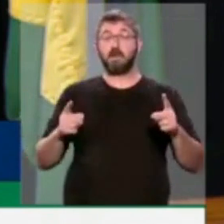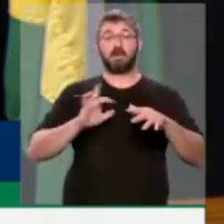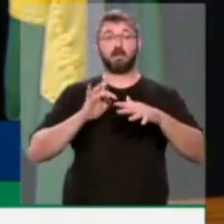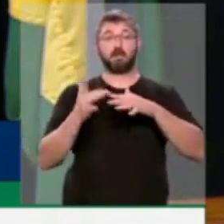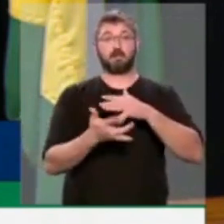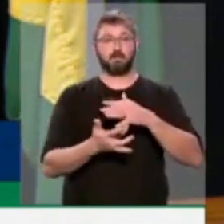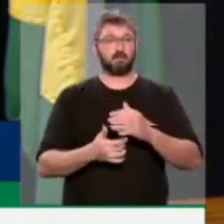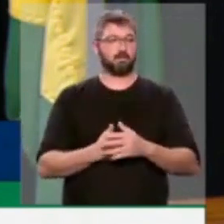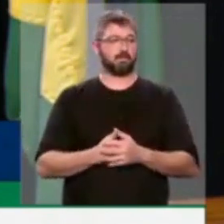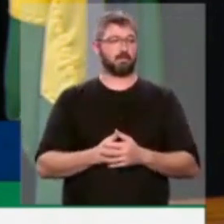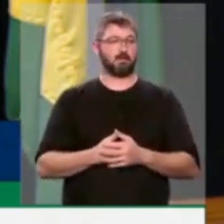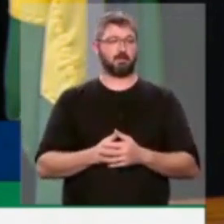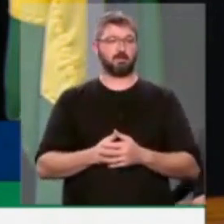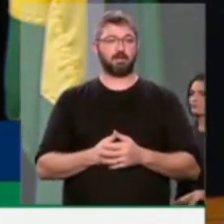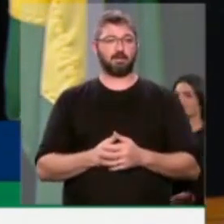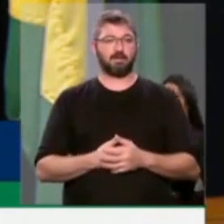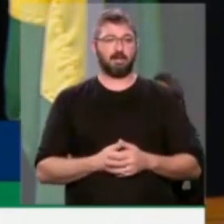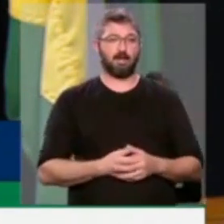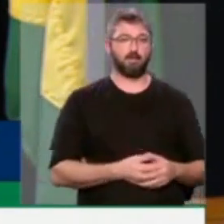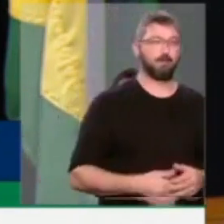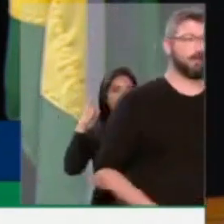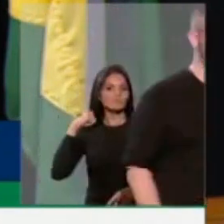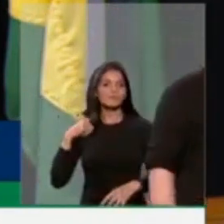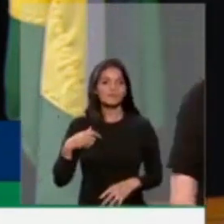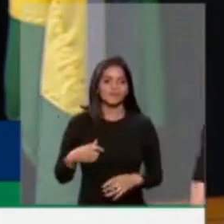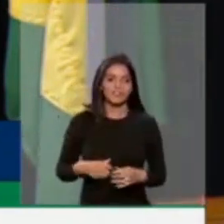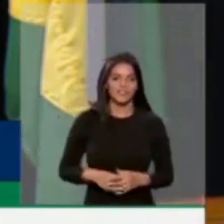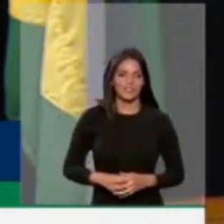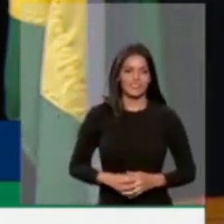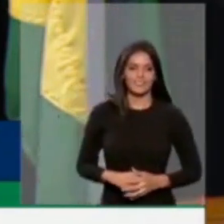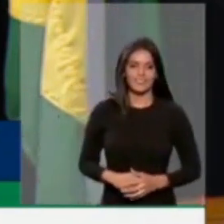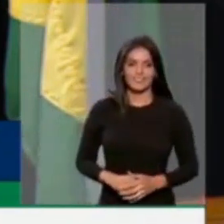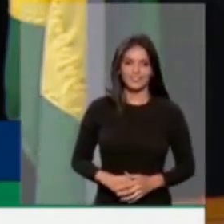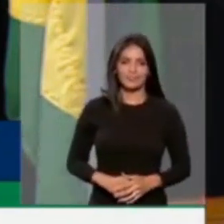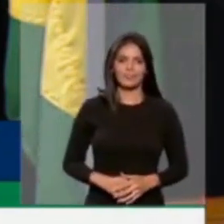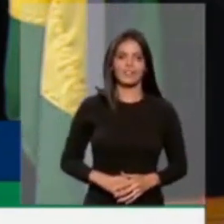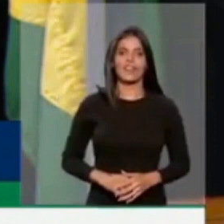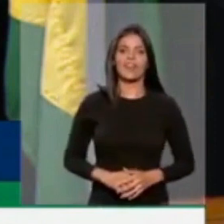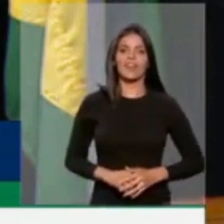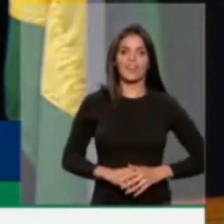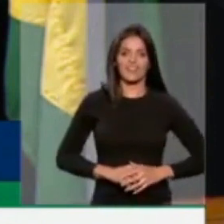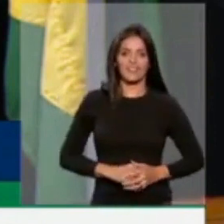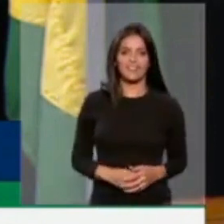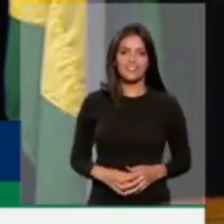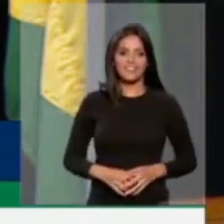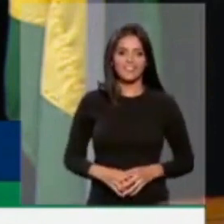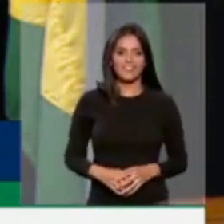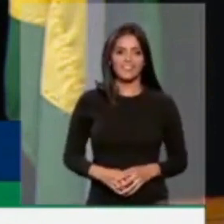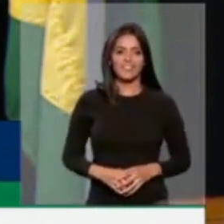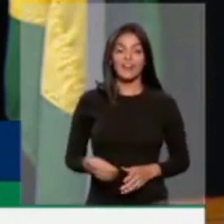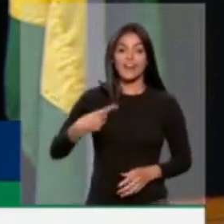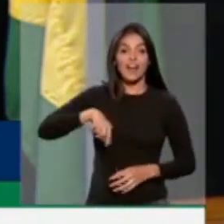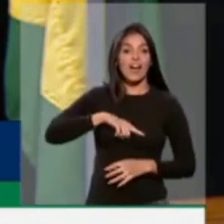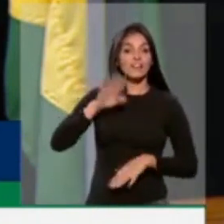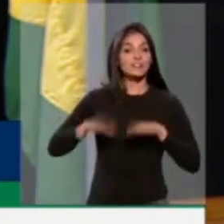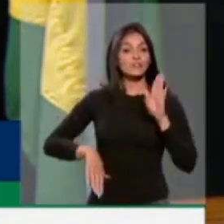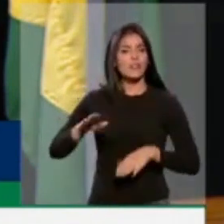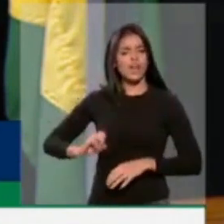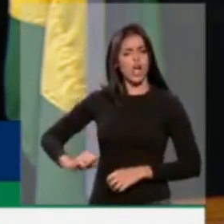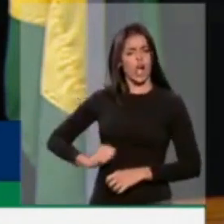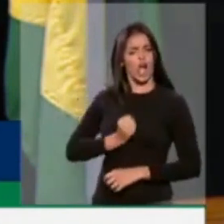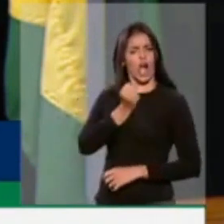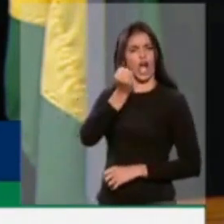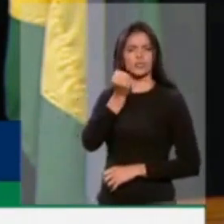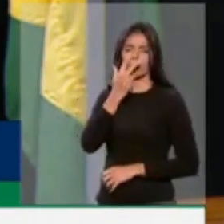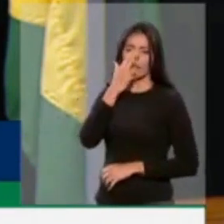sociais como Facebook, como Instagram, como Twitter, nós sabemos que elas têm seu posicionamento e que, muitas vezes, o ódio do bem,